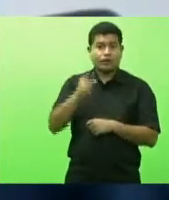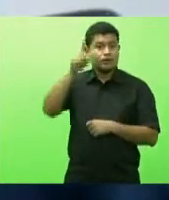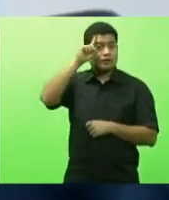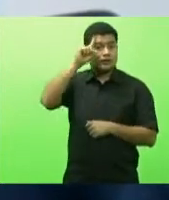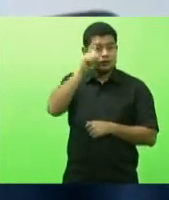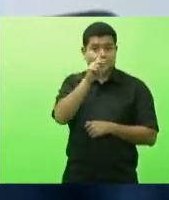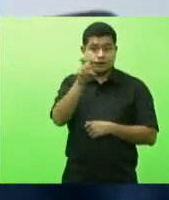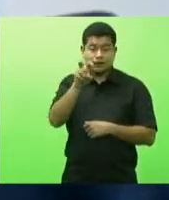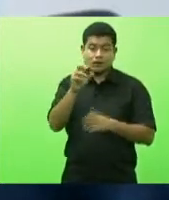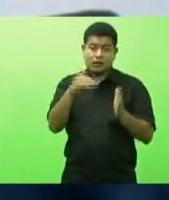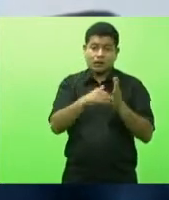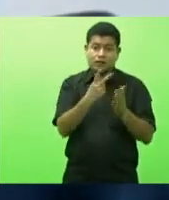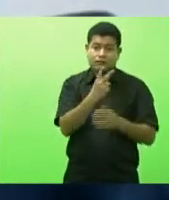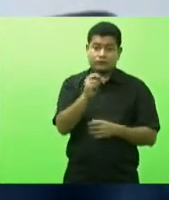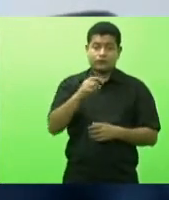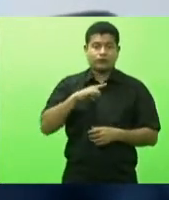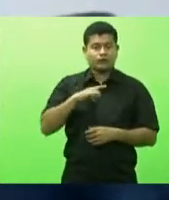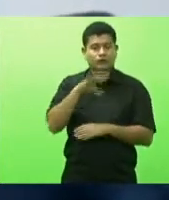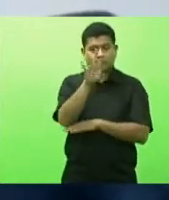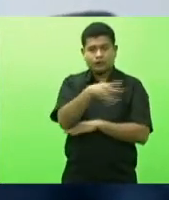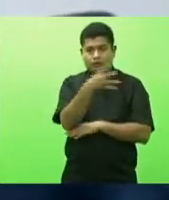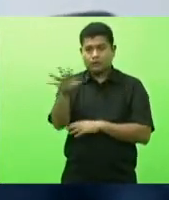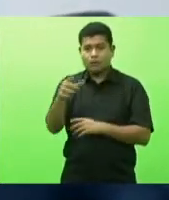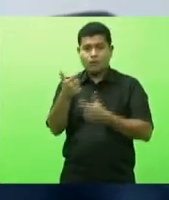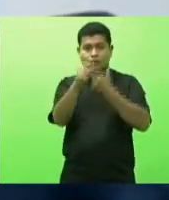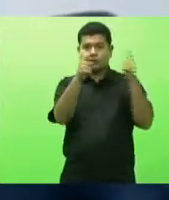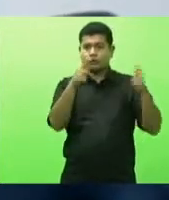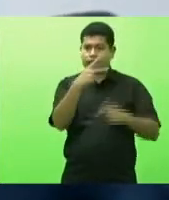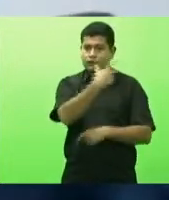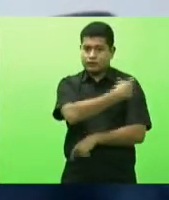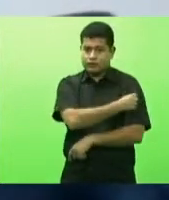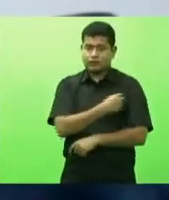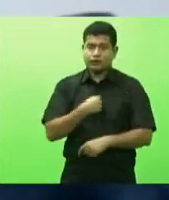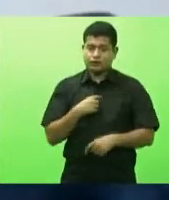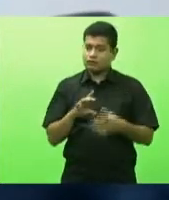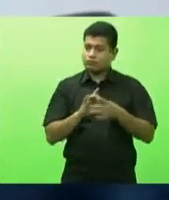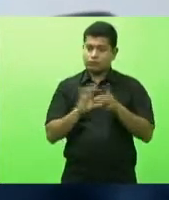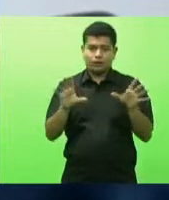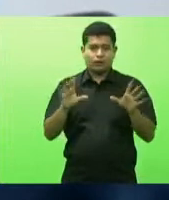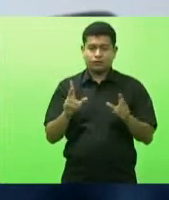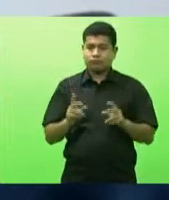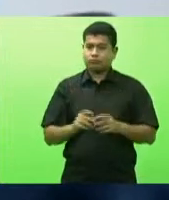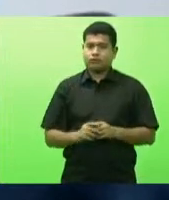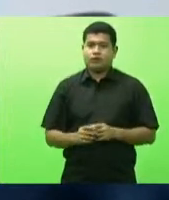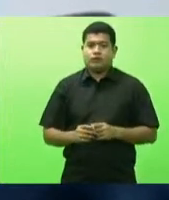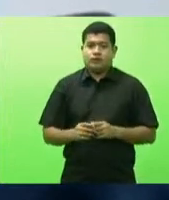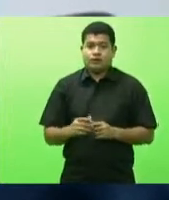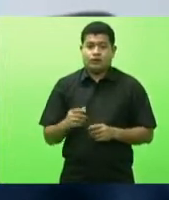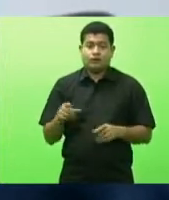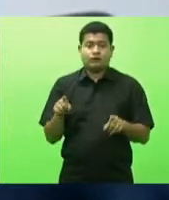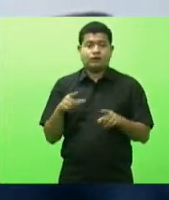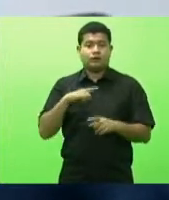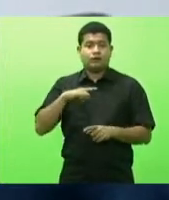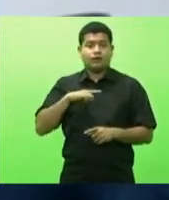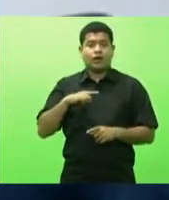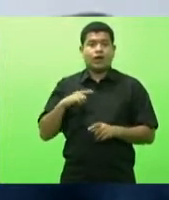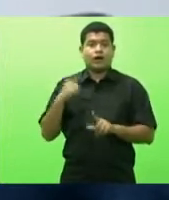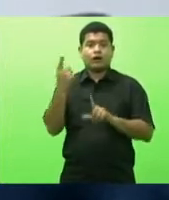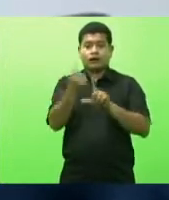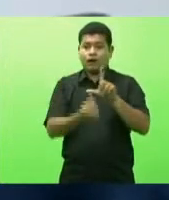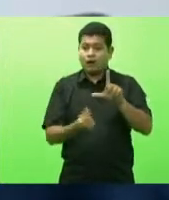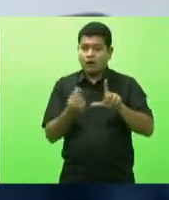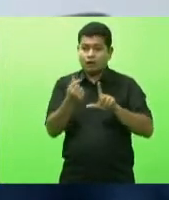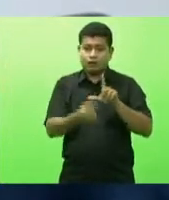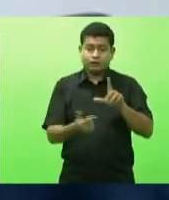lembrando que nós temos calendários e outras vacinas que estão transcorrendo normalmente nós estamos com a logística de uma certa forma tão